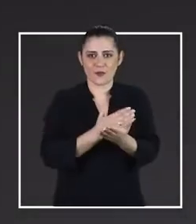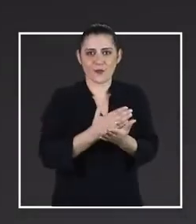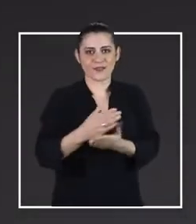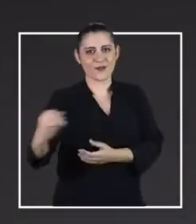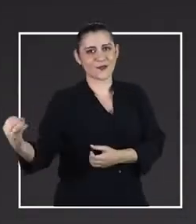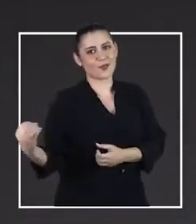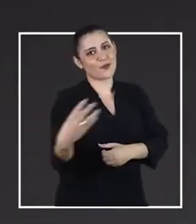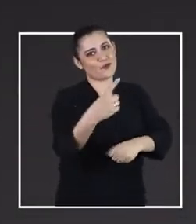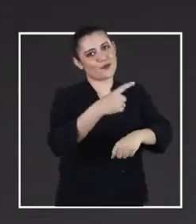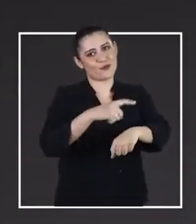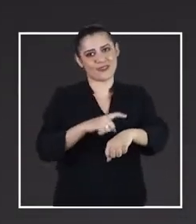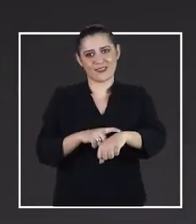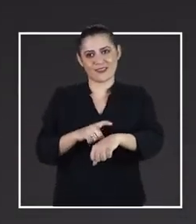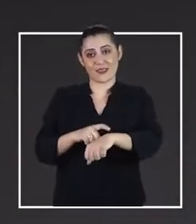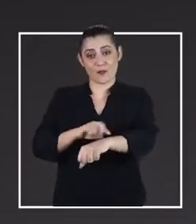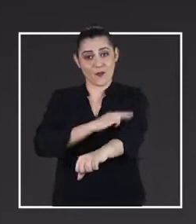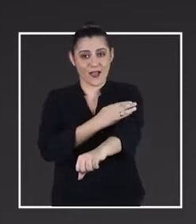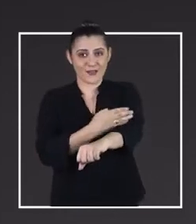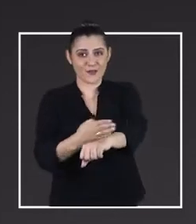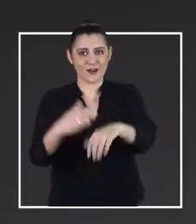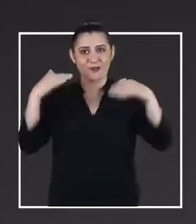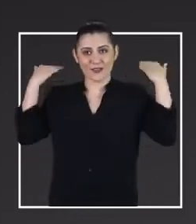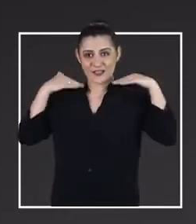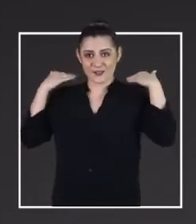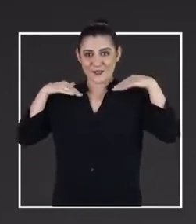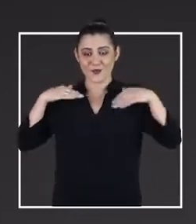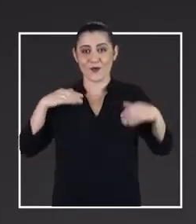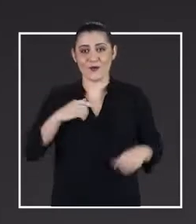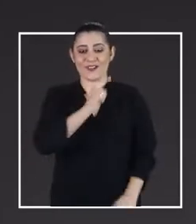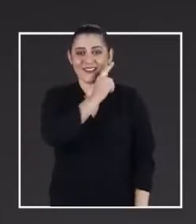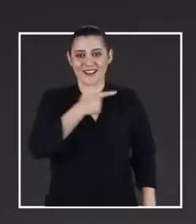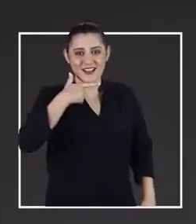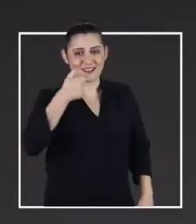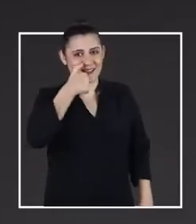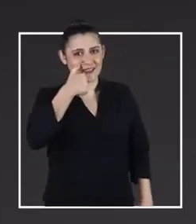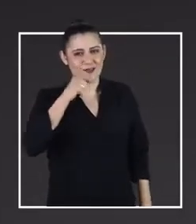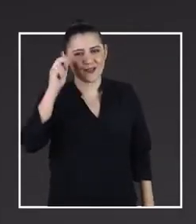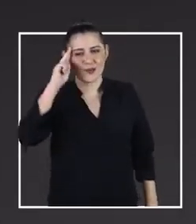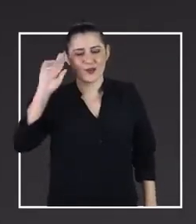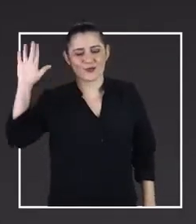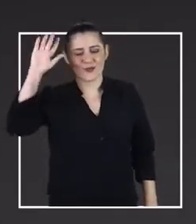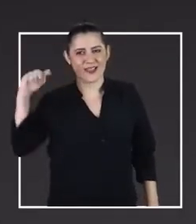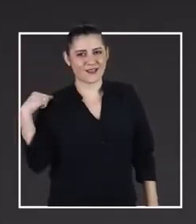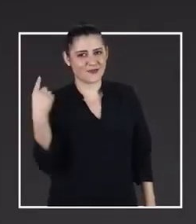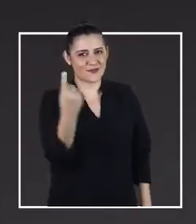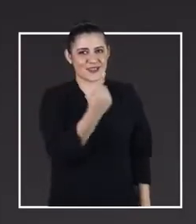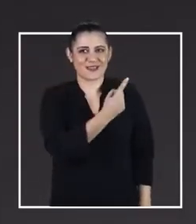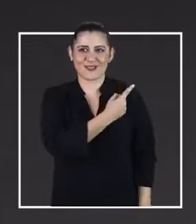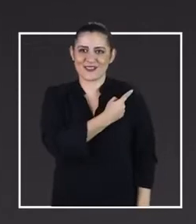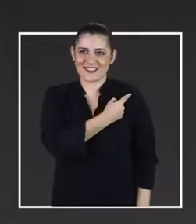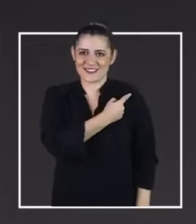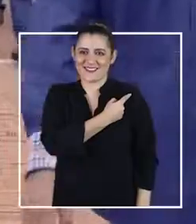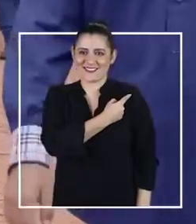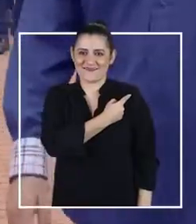Vai nascer um novo tempo. A Rio Branco, que Socorro, Gladysson e Eduardo sonharam para todos